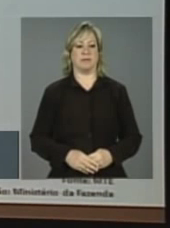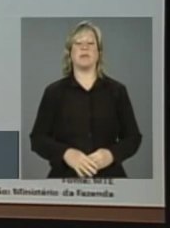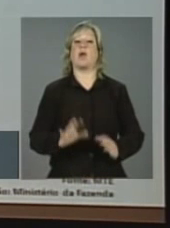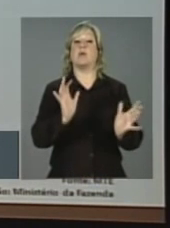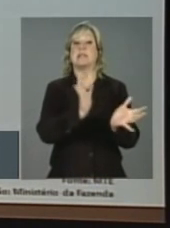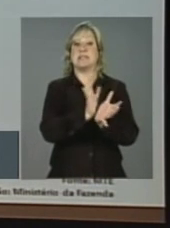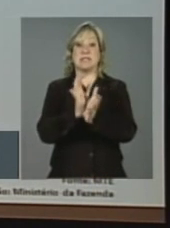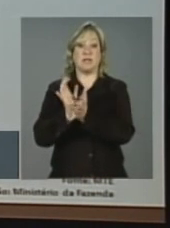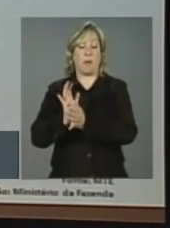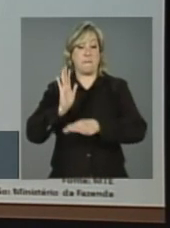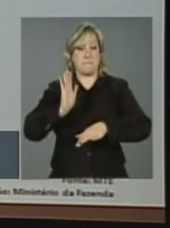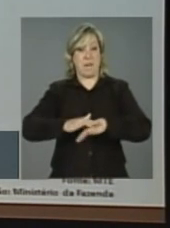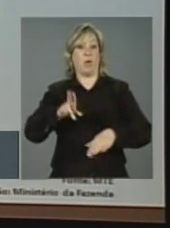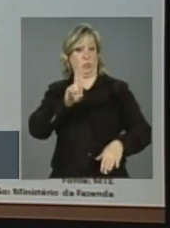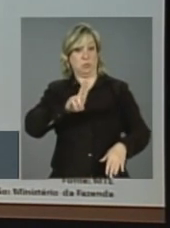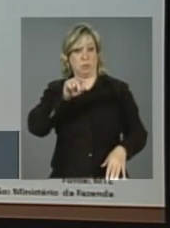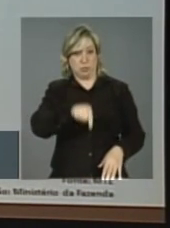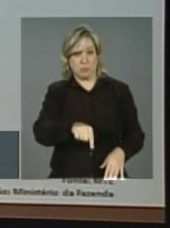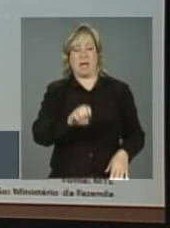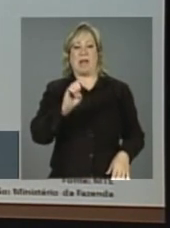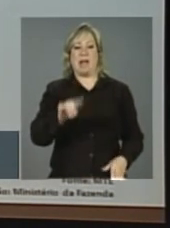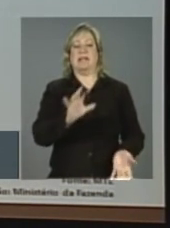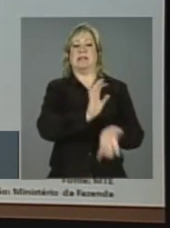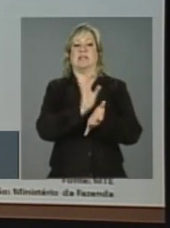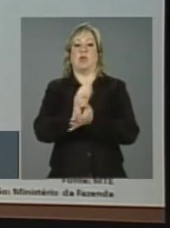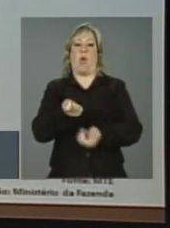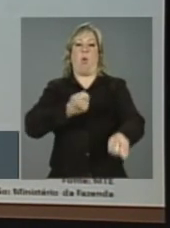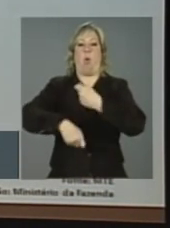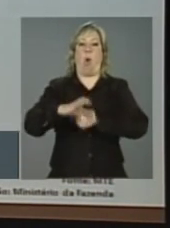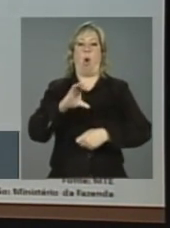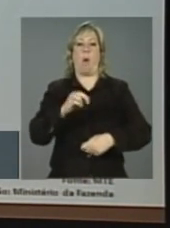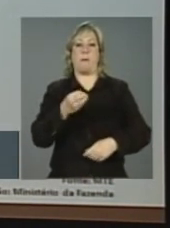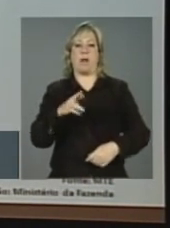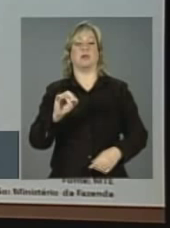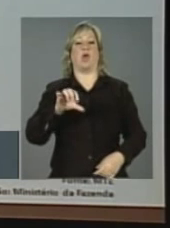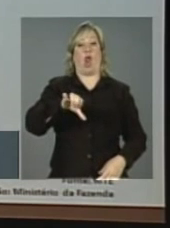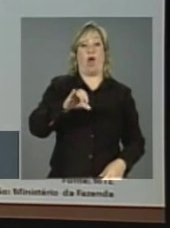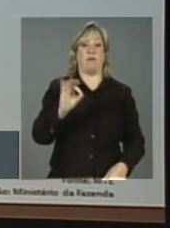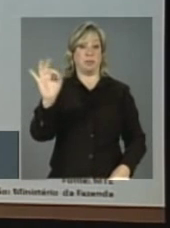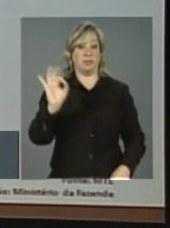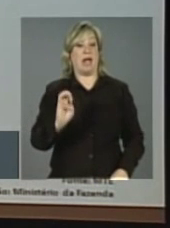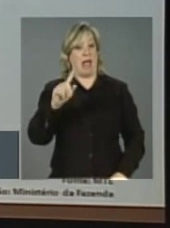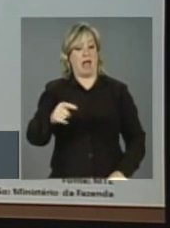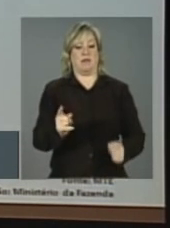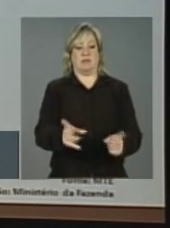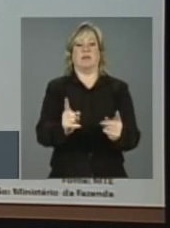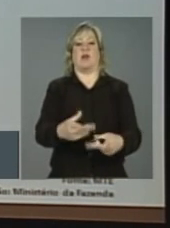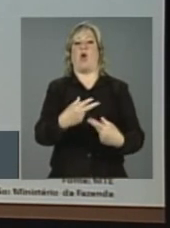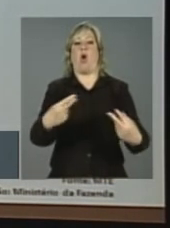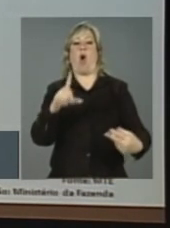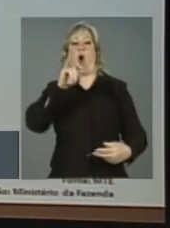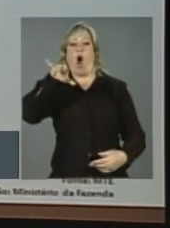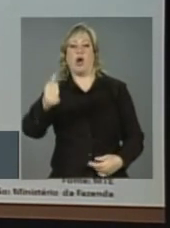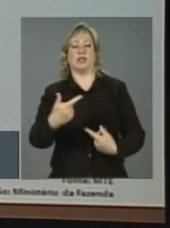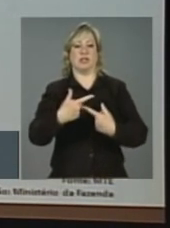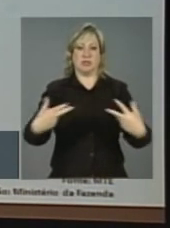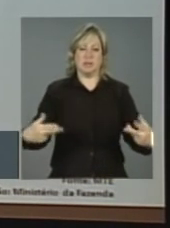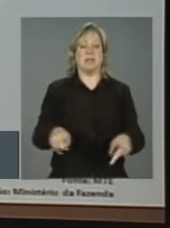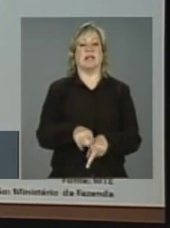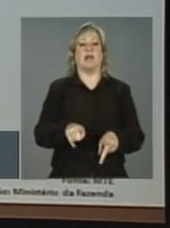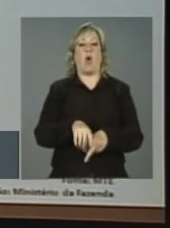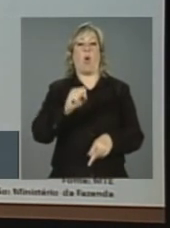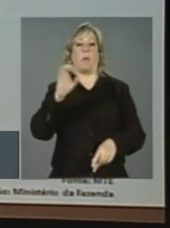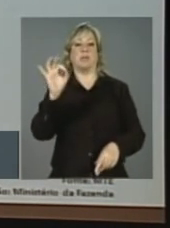Os setores que mais utilizam são o setor de comércio, 90% é comércio, e quase 8% é